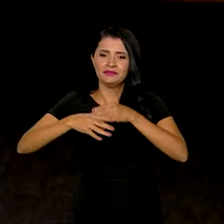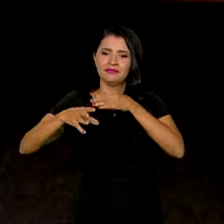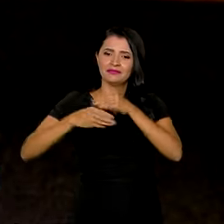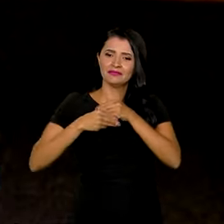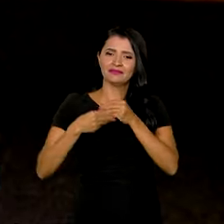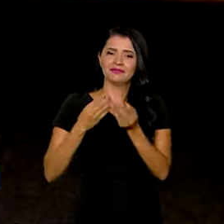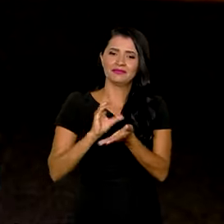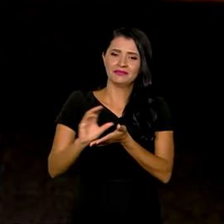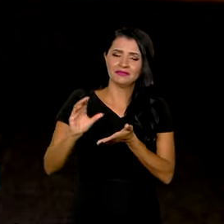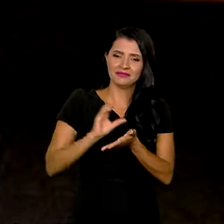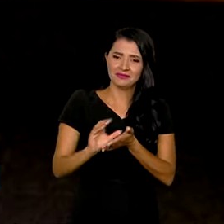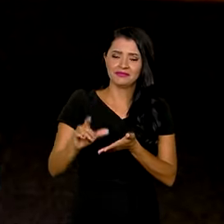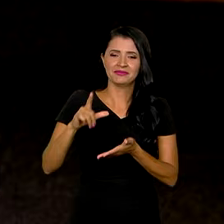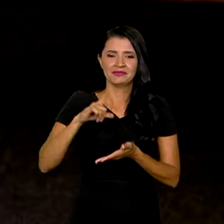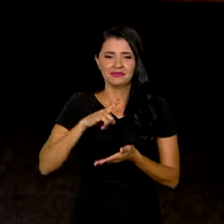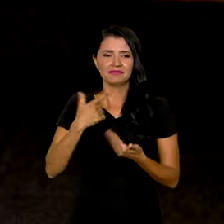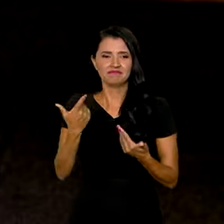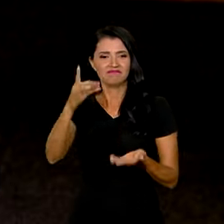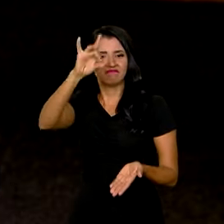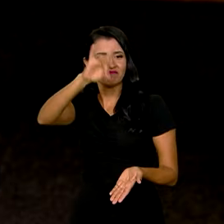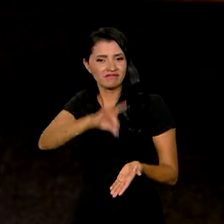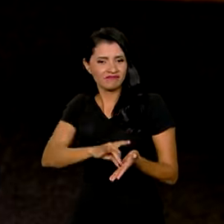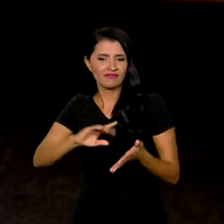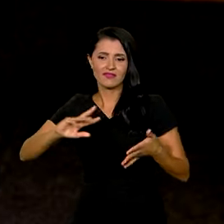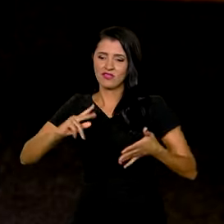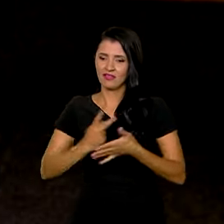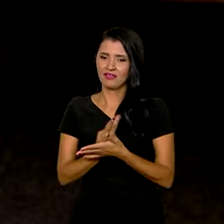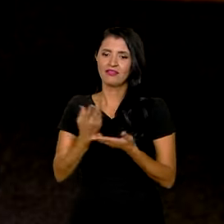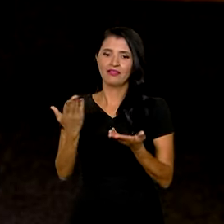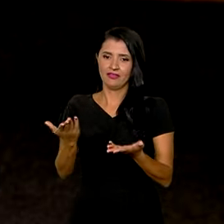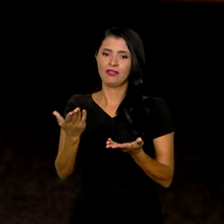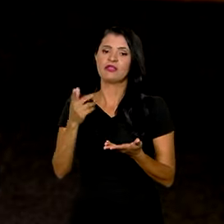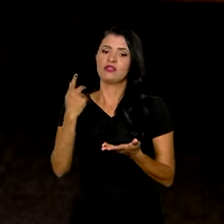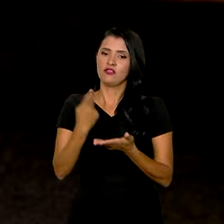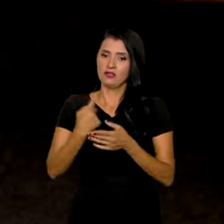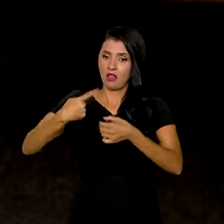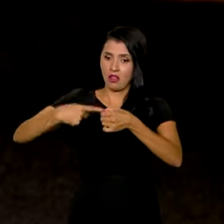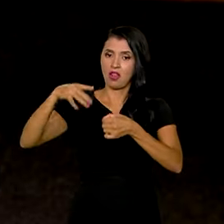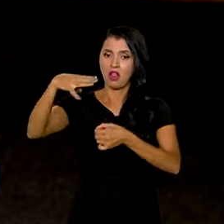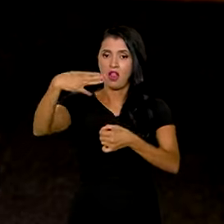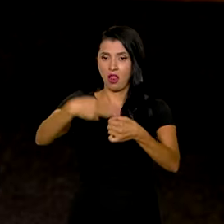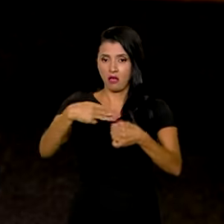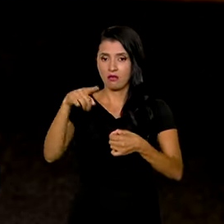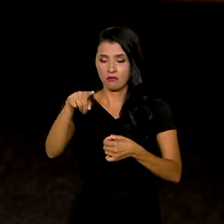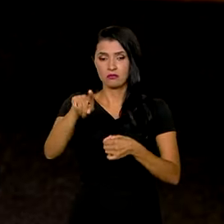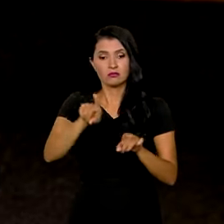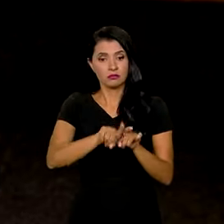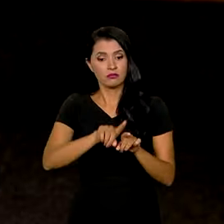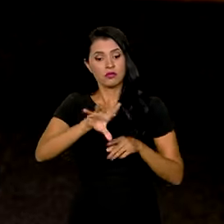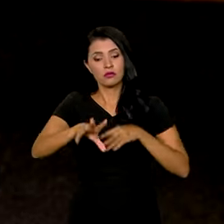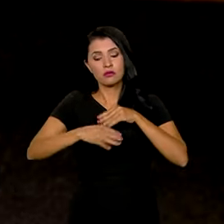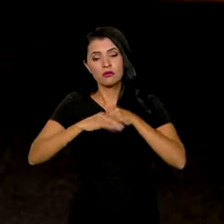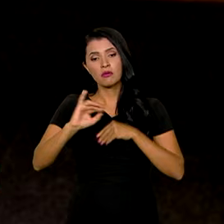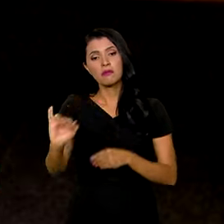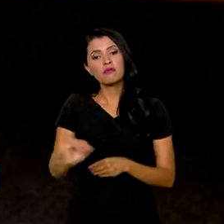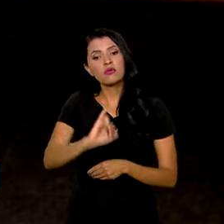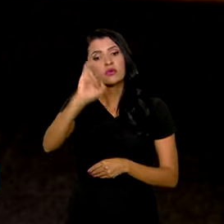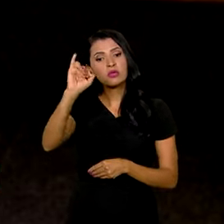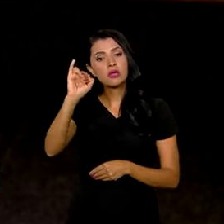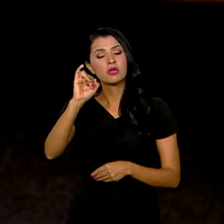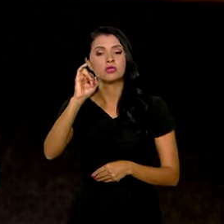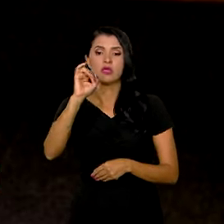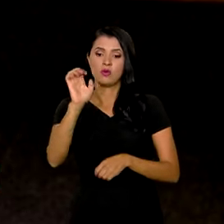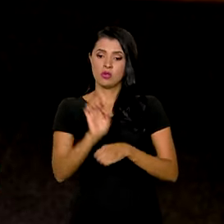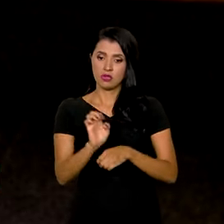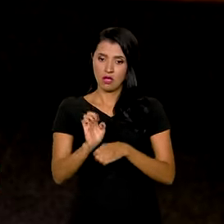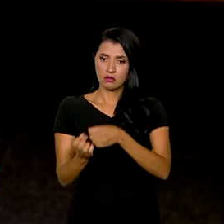os recursos para que isso de fato aconteça na ponta. Cida Gonçalves também reiterou a importância de os estados